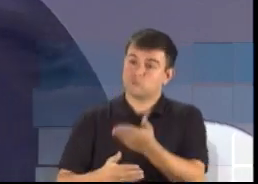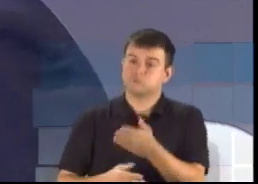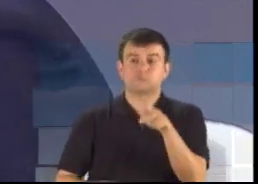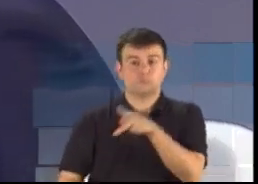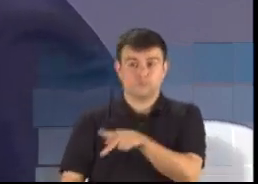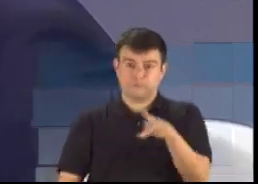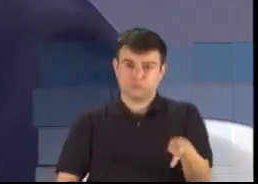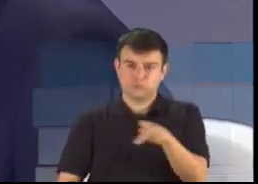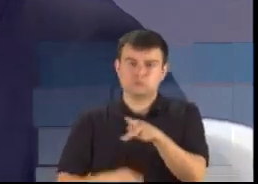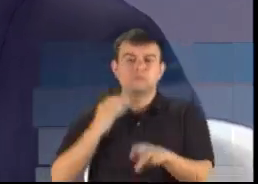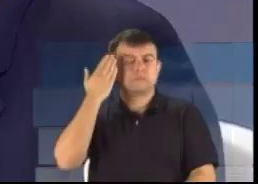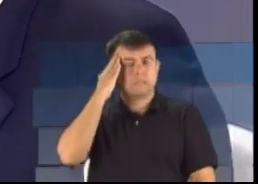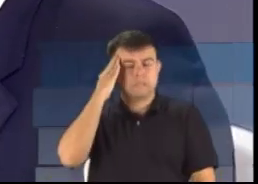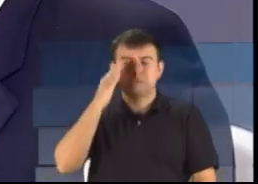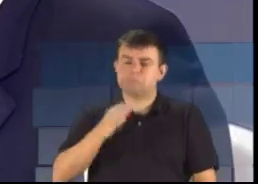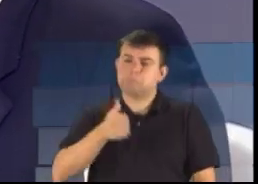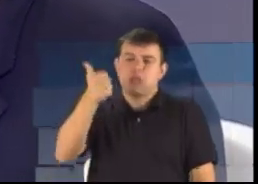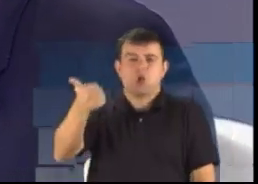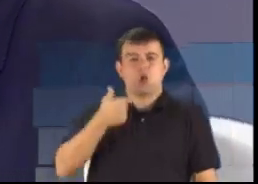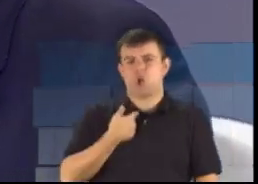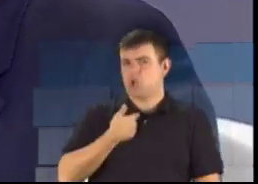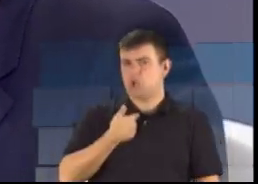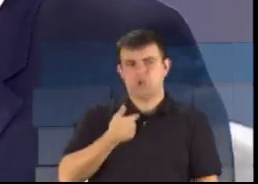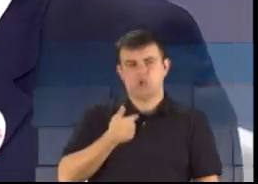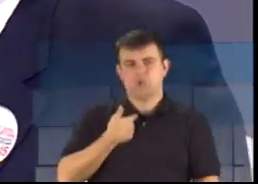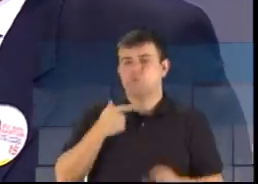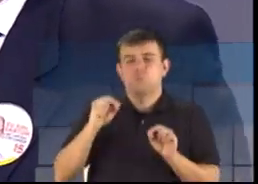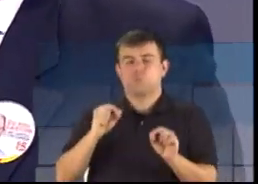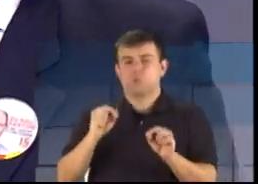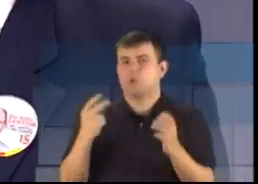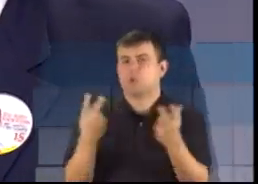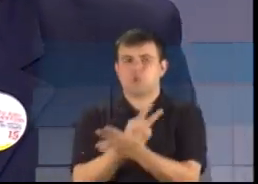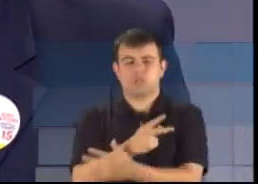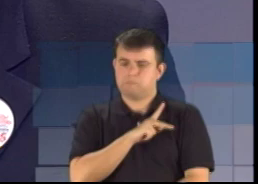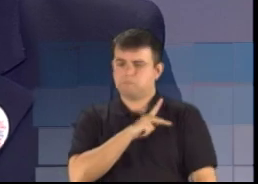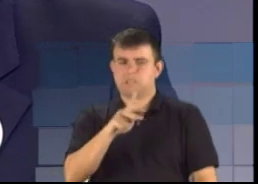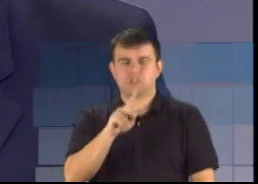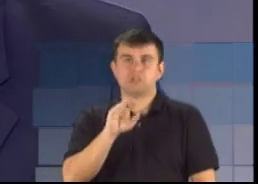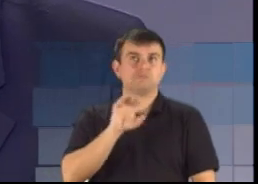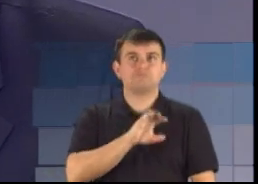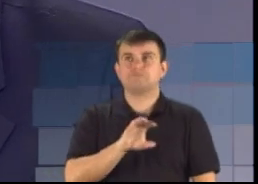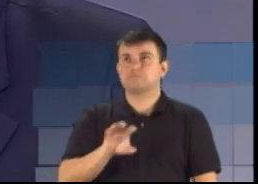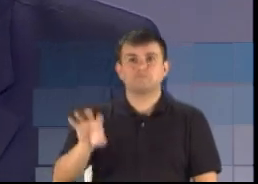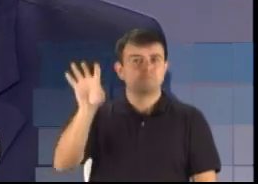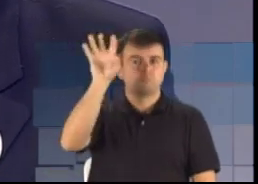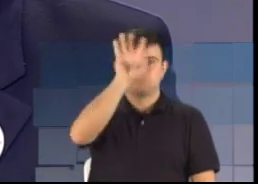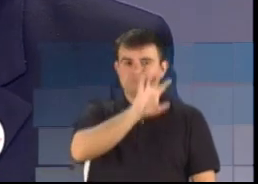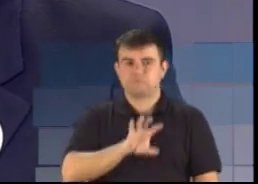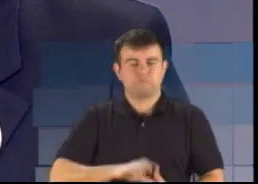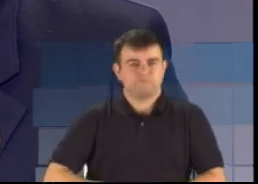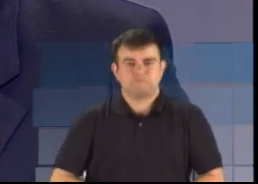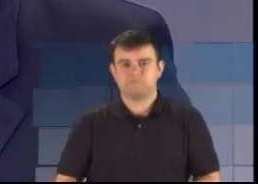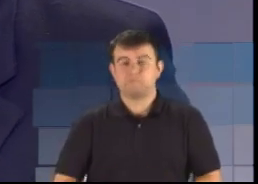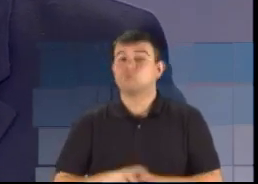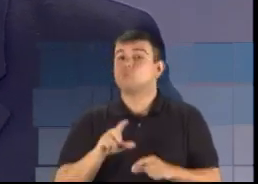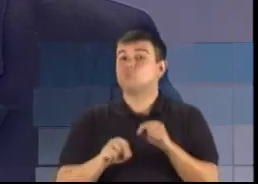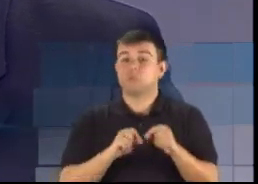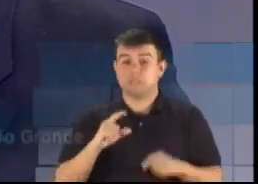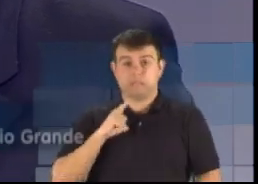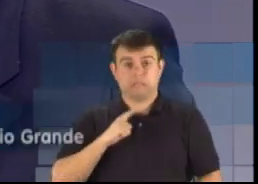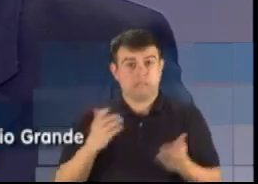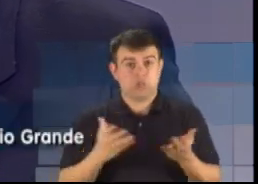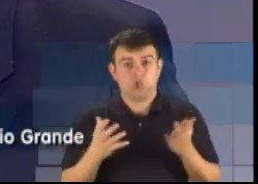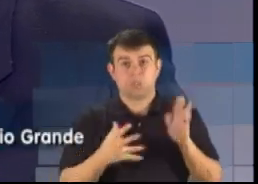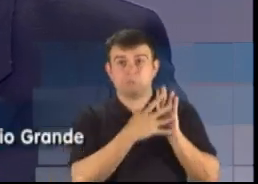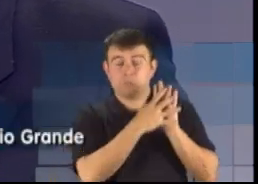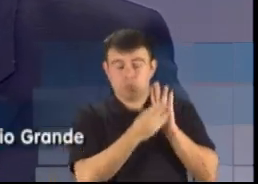melhor do que eu dentro desse processo. O que é na verdade, existe com relação a esse modelo político que